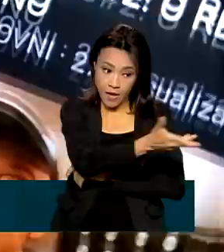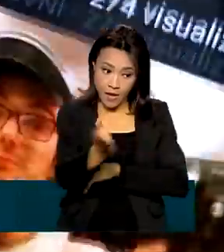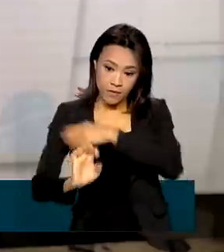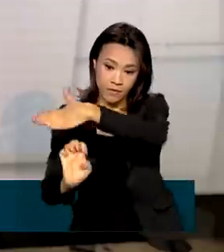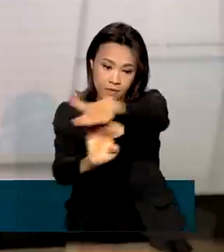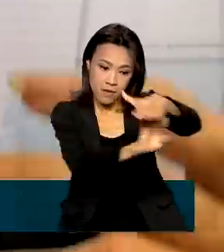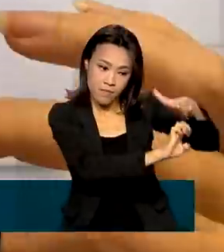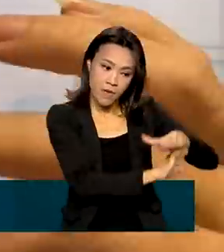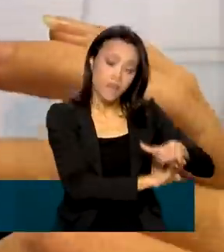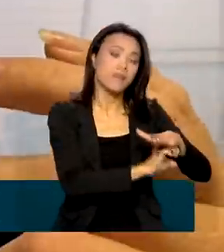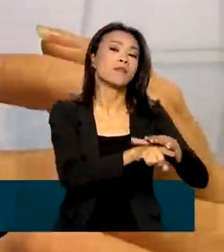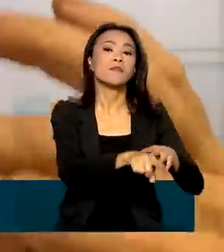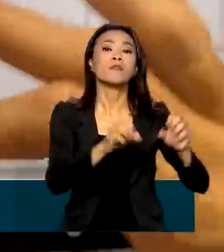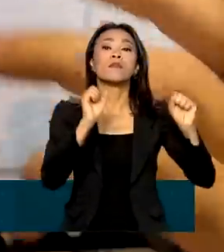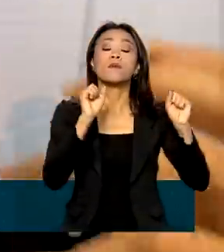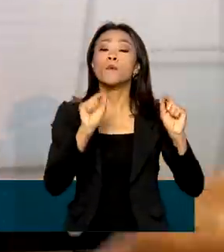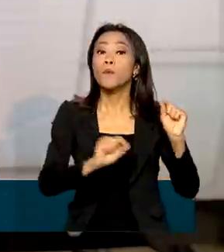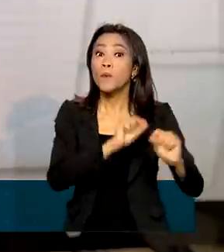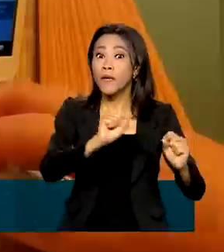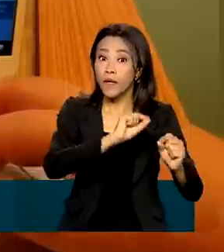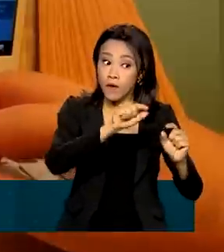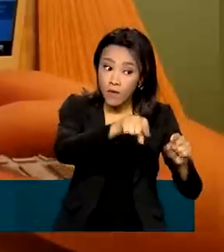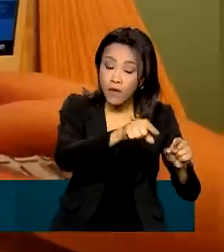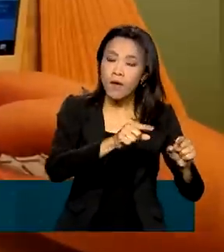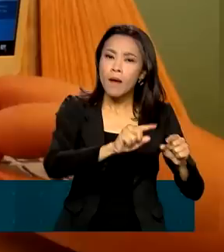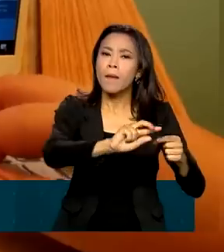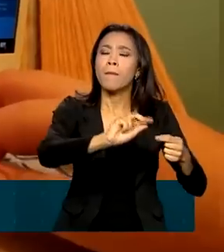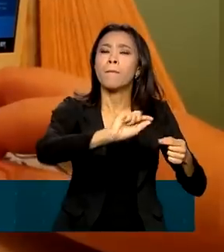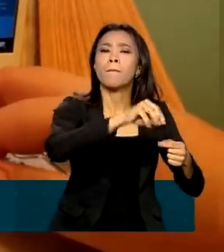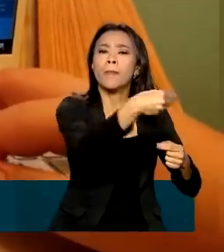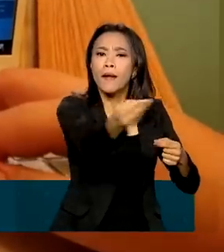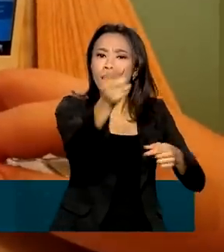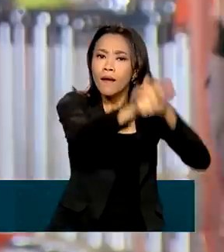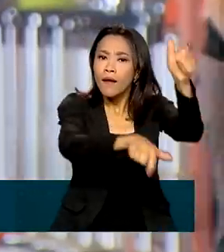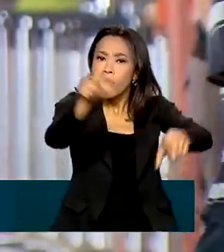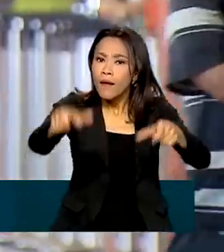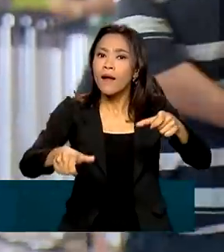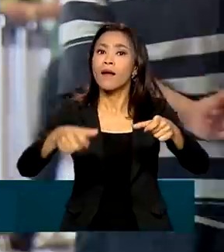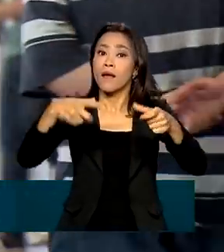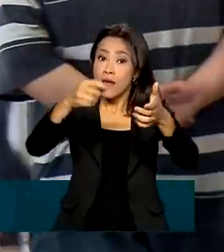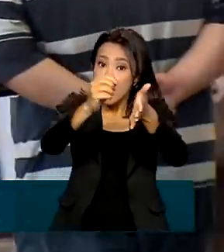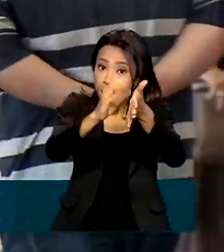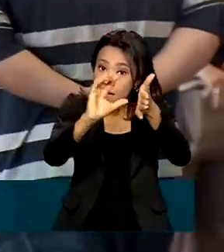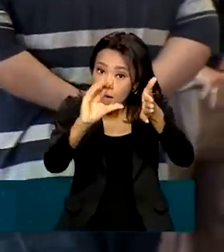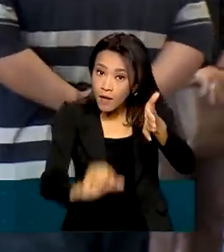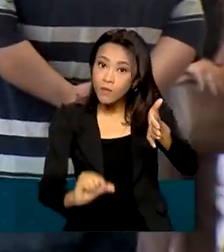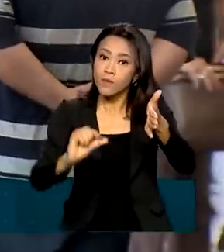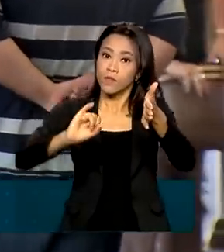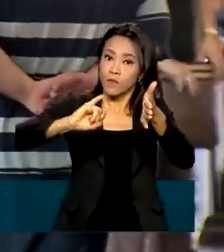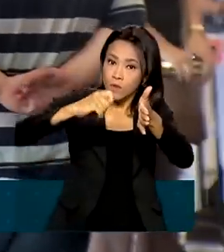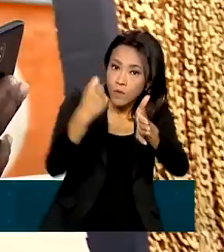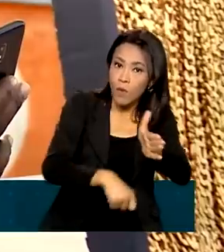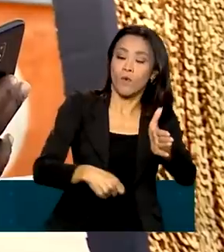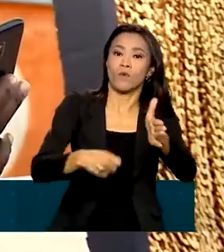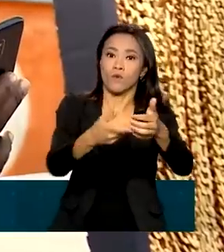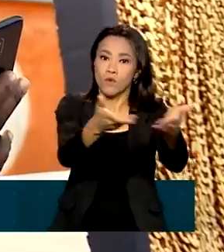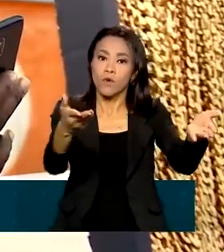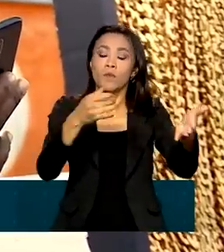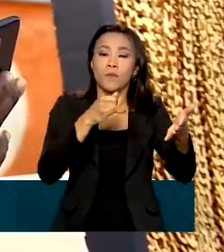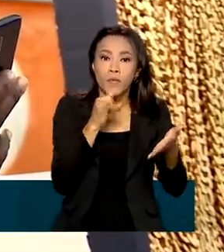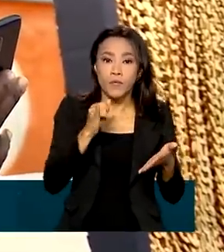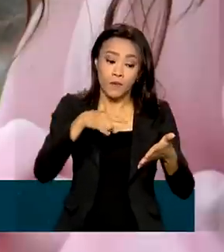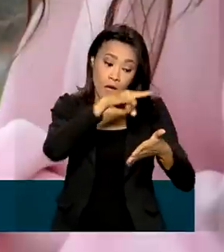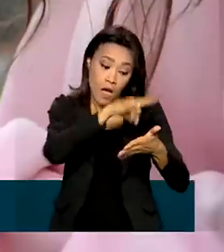repassem de imediato aos consumidores a redução do imposto. Na prática, as contas de telefone e internet